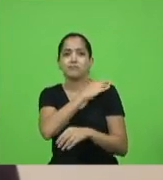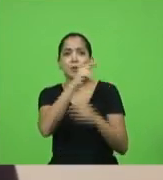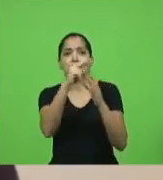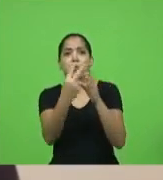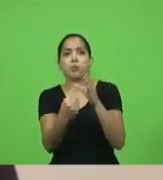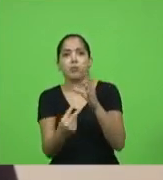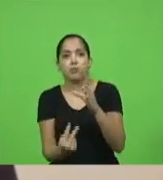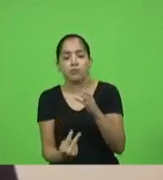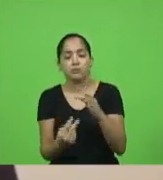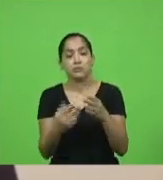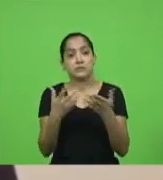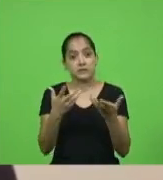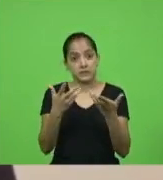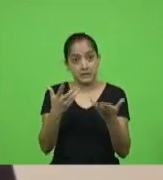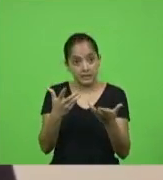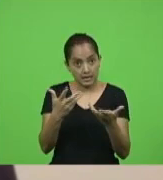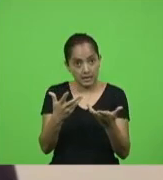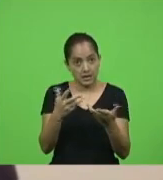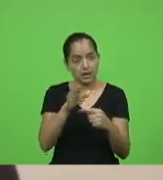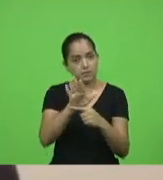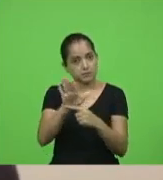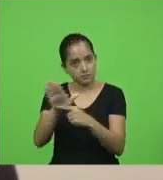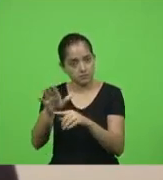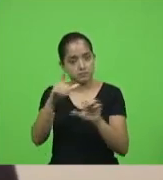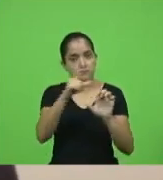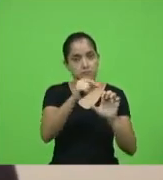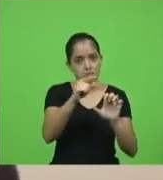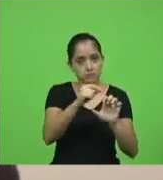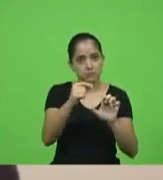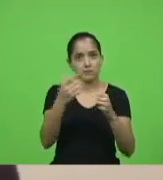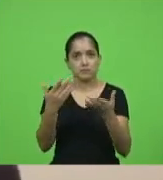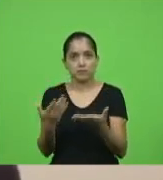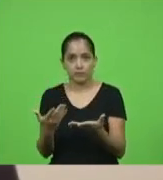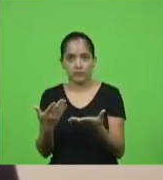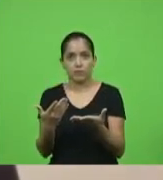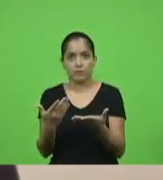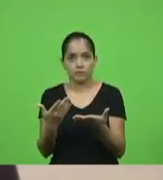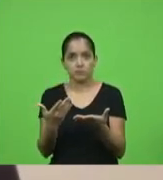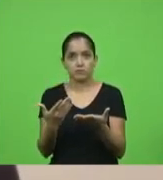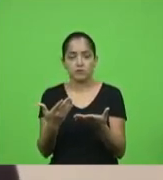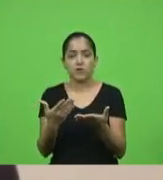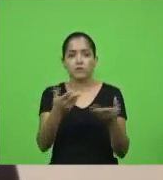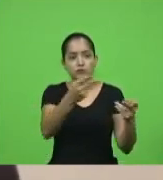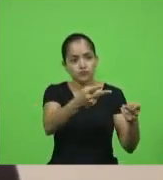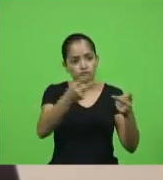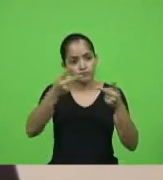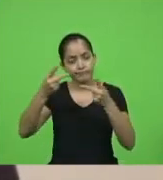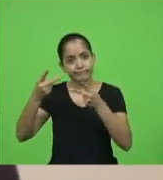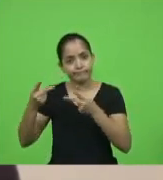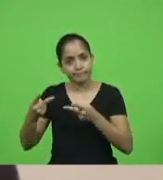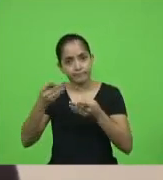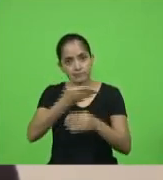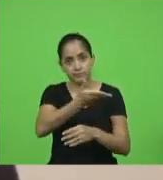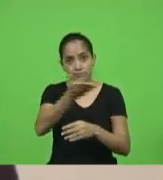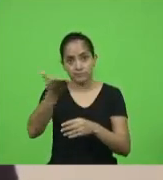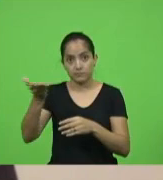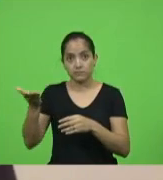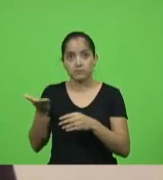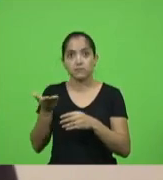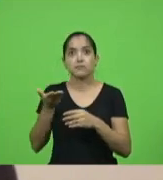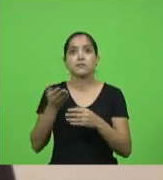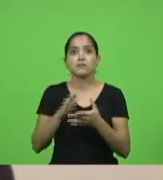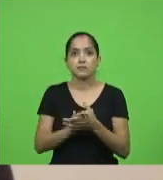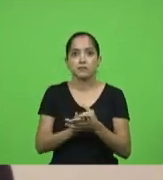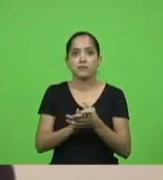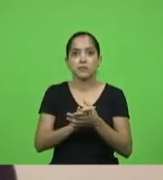quisermos mesmo ajudar os empreendedores vamos formar e eu faço aqui um convite aqui ao vivo para todos os senhores vamos formar uma